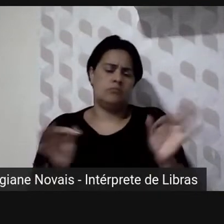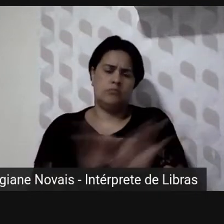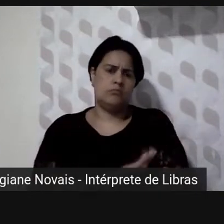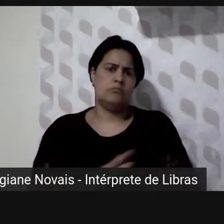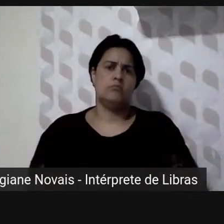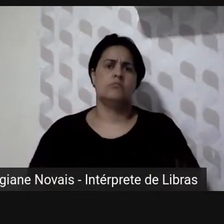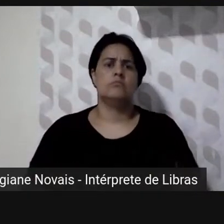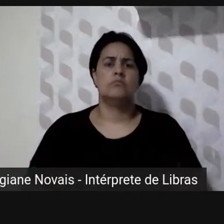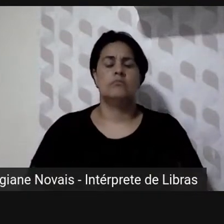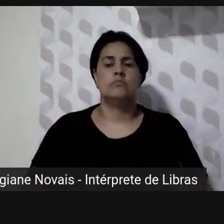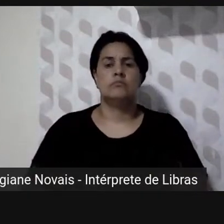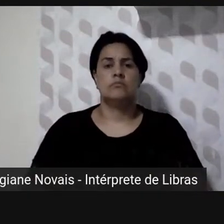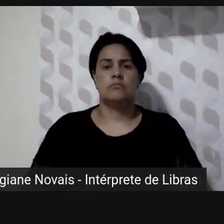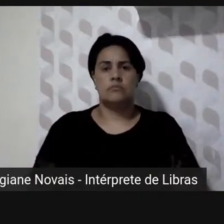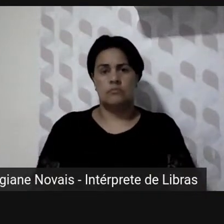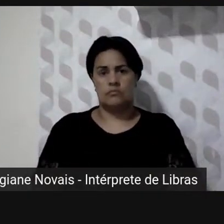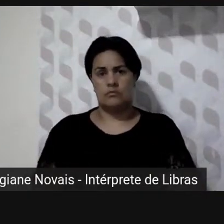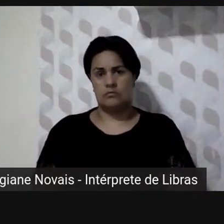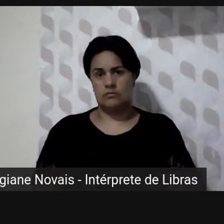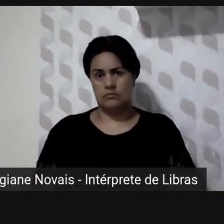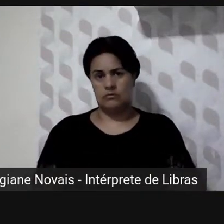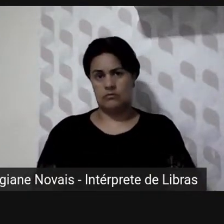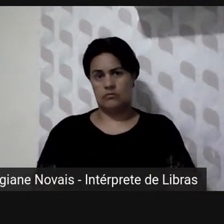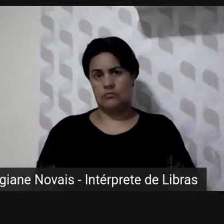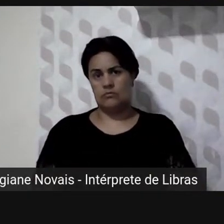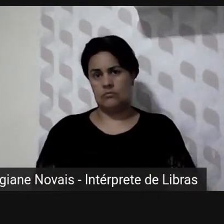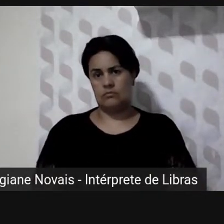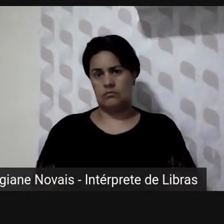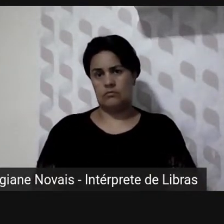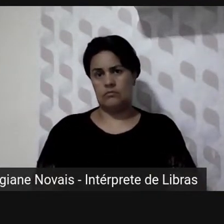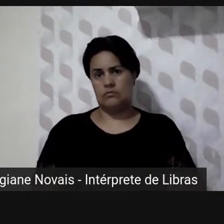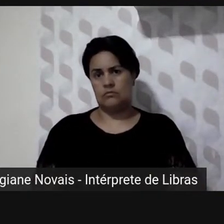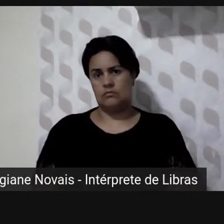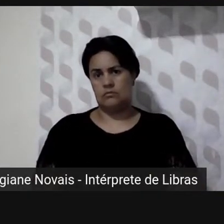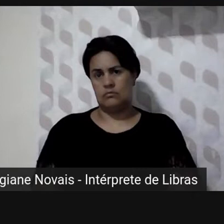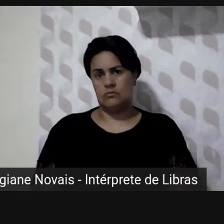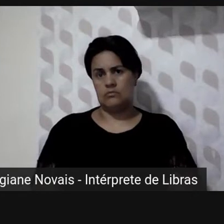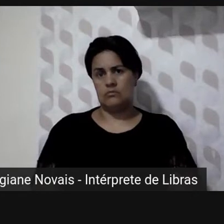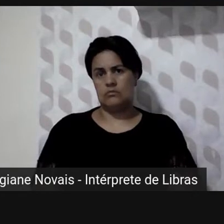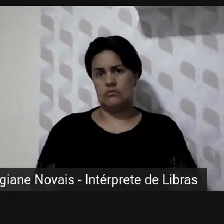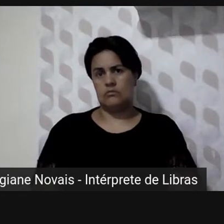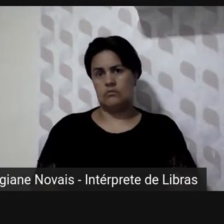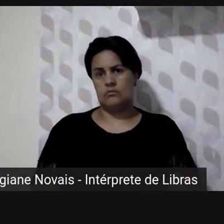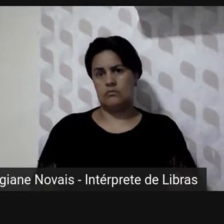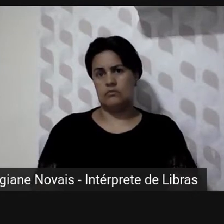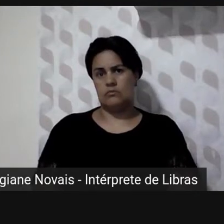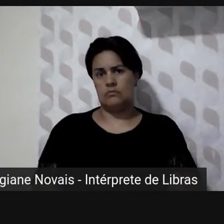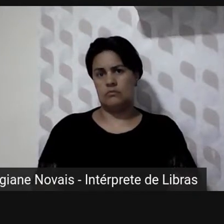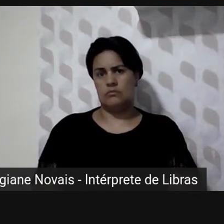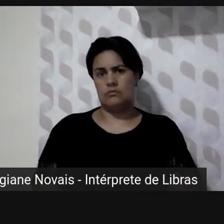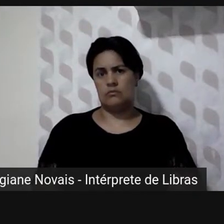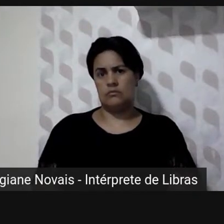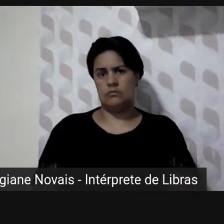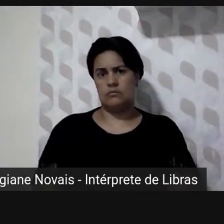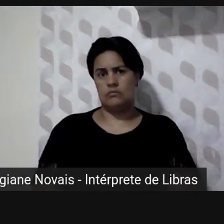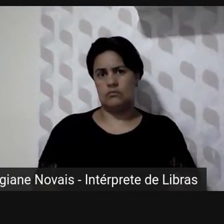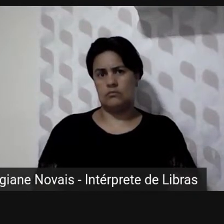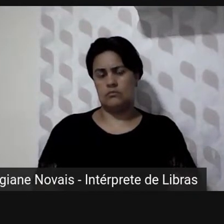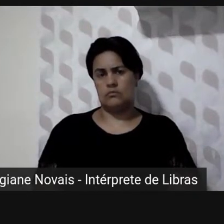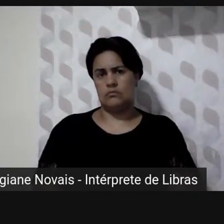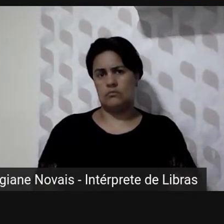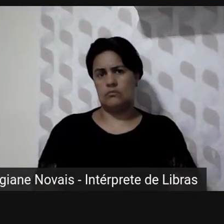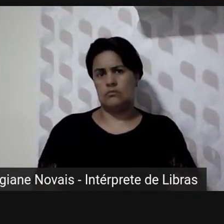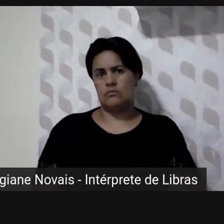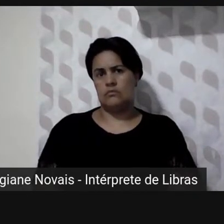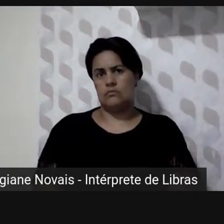e como é que você vê a questão da autoria Cris do projeto é eu acho que foi foi isso